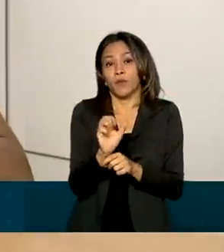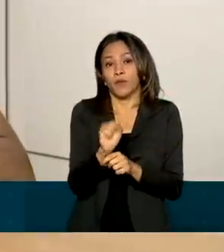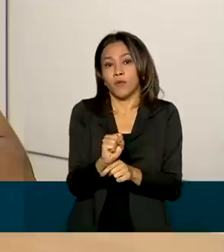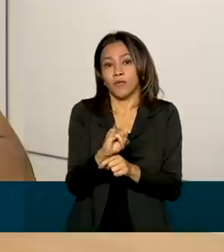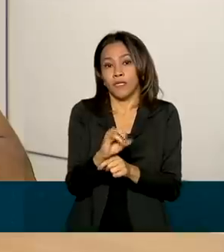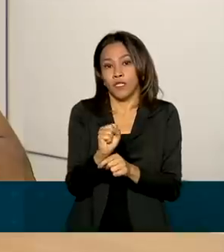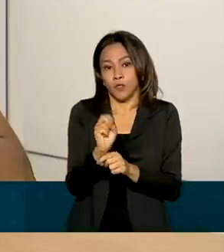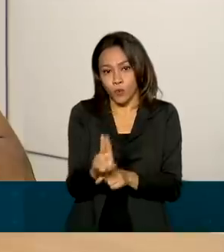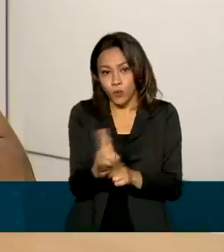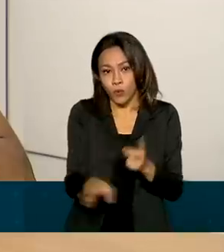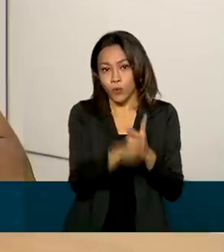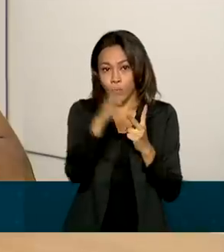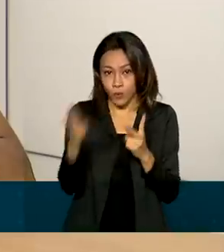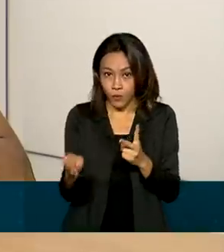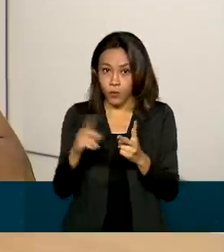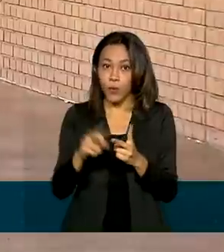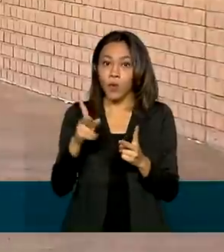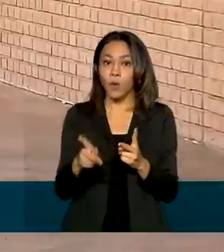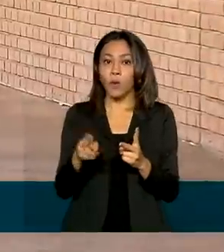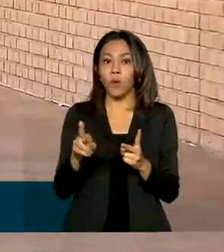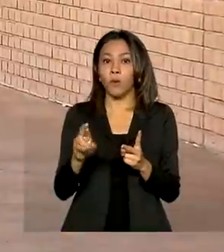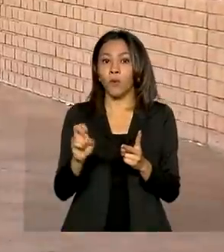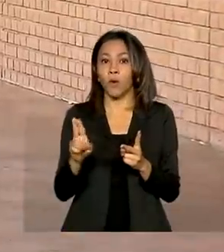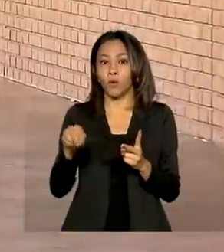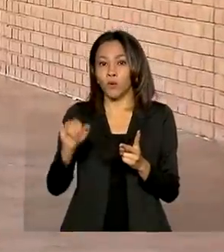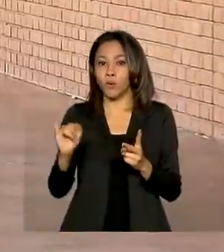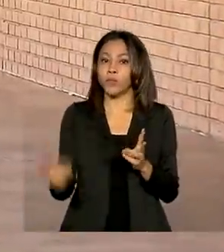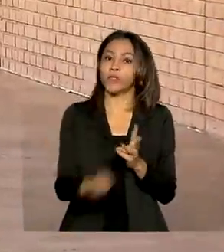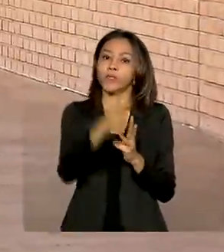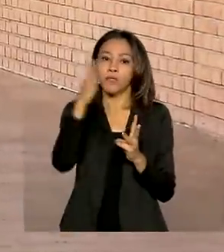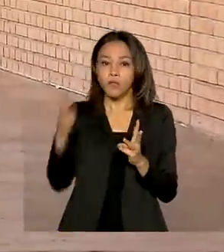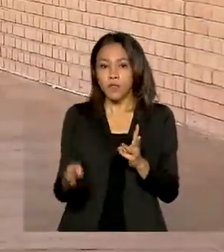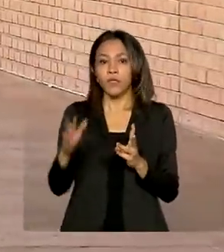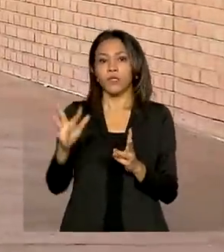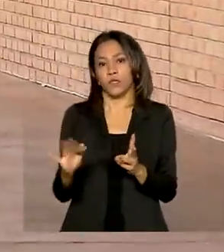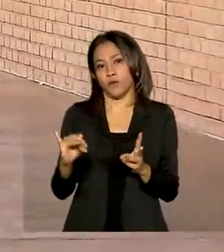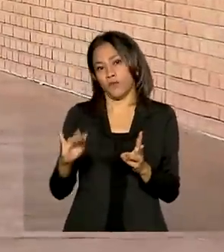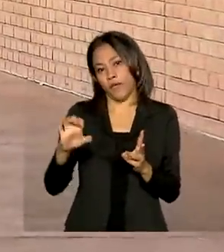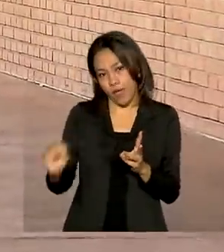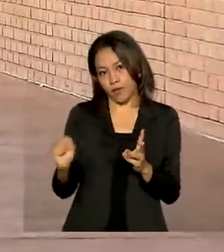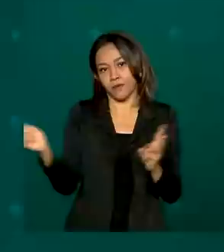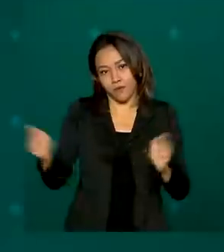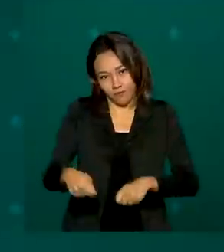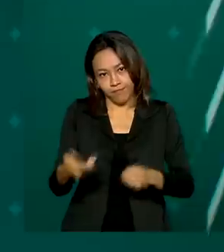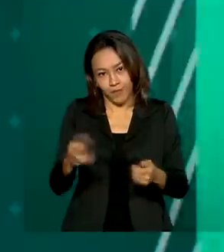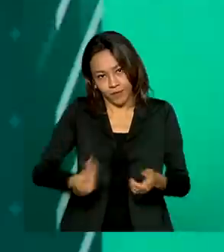Programa Universidade para Todos, o ProUni, e no Fundo de Financiamento Estudantil, o FIES.